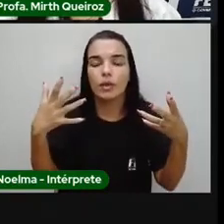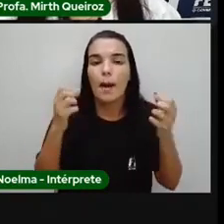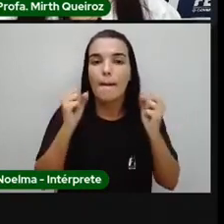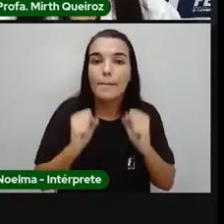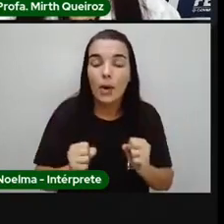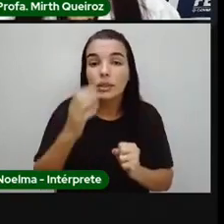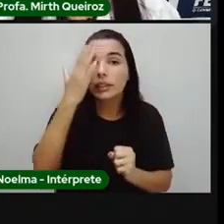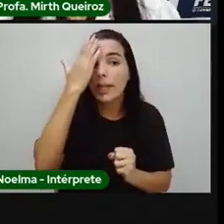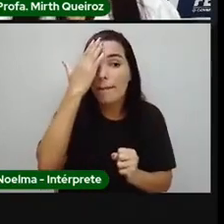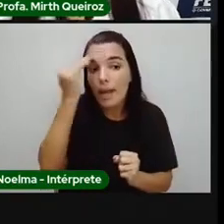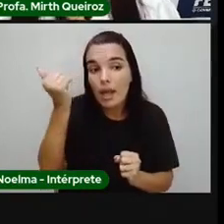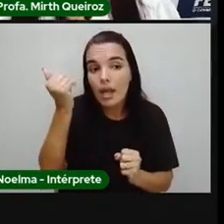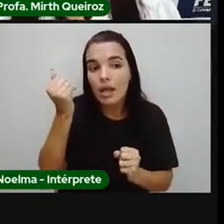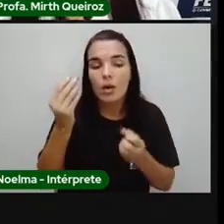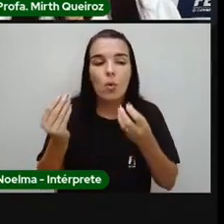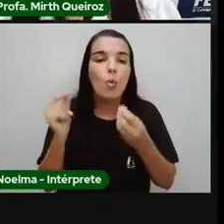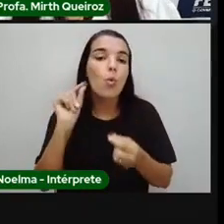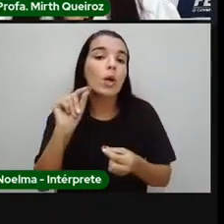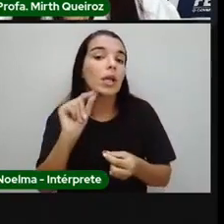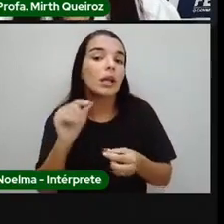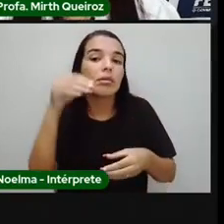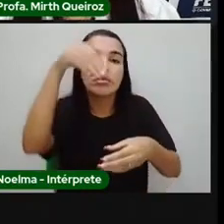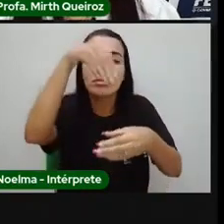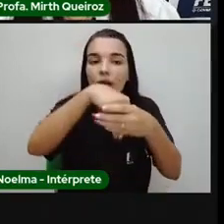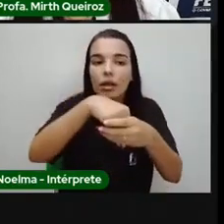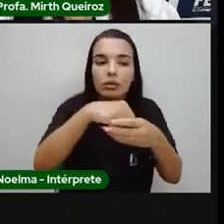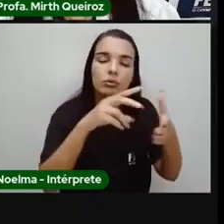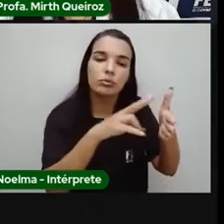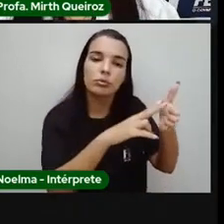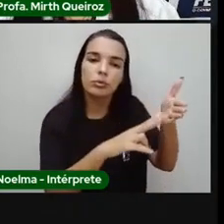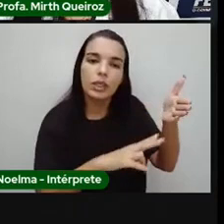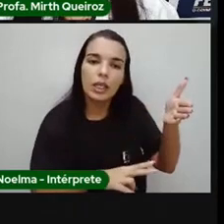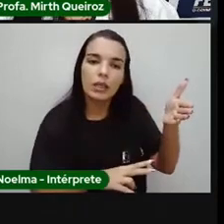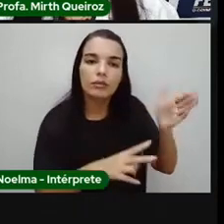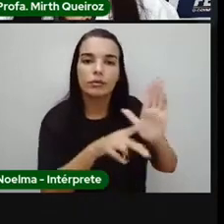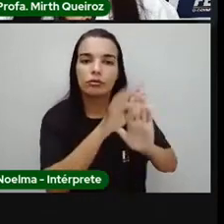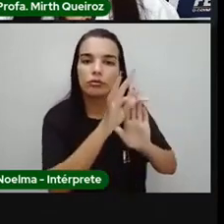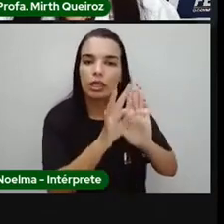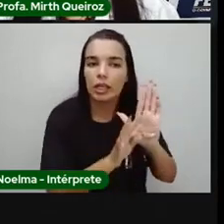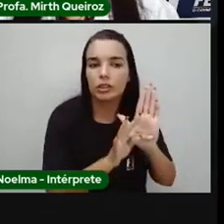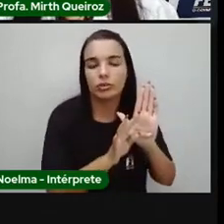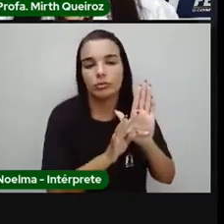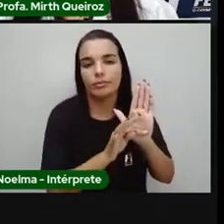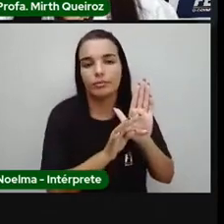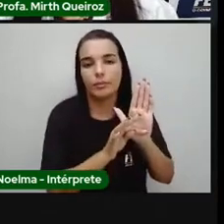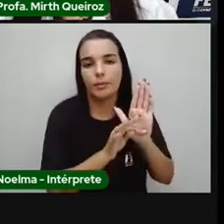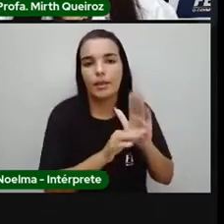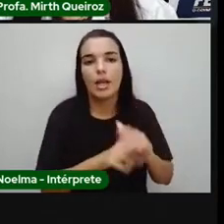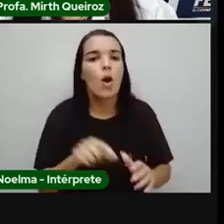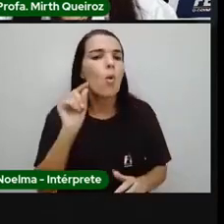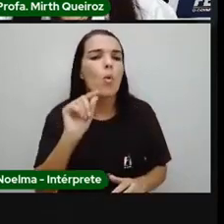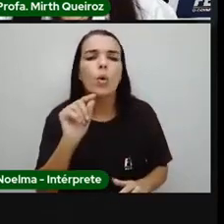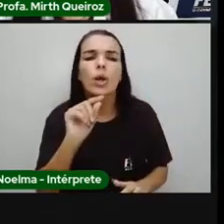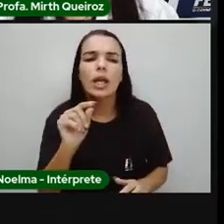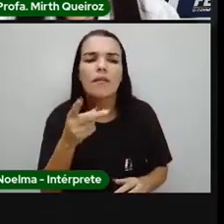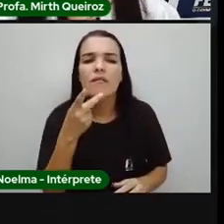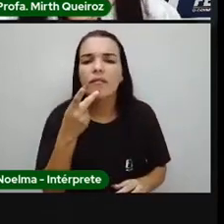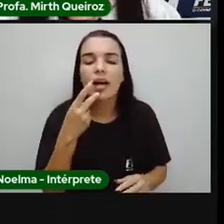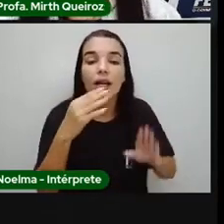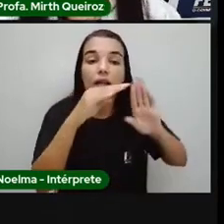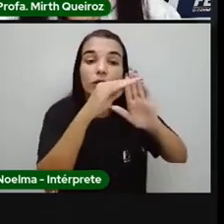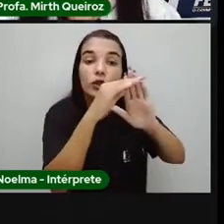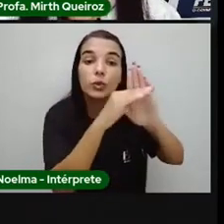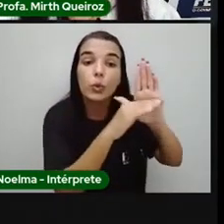livro, né? De que é que fala esse texto? O que me diz a sua estrutura? A